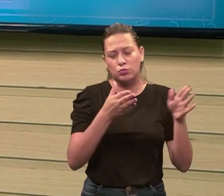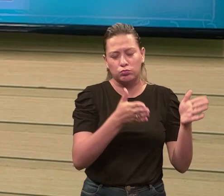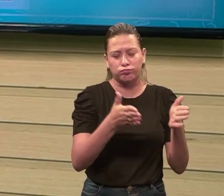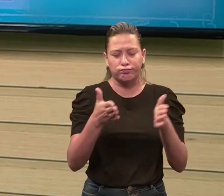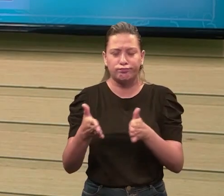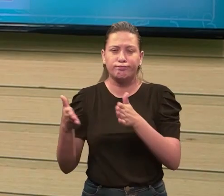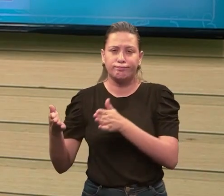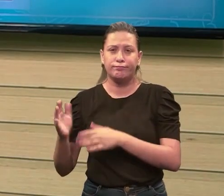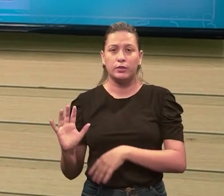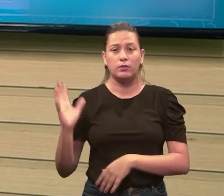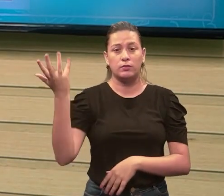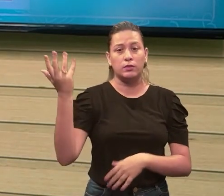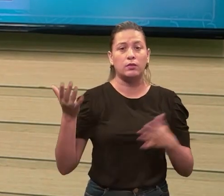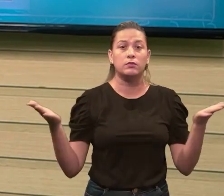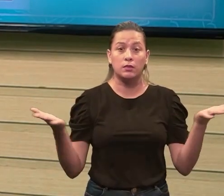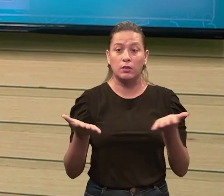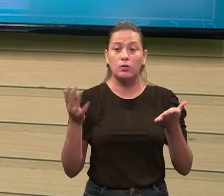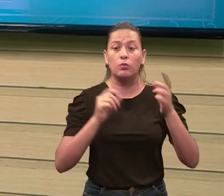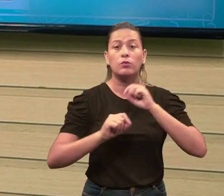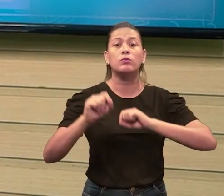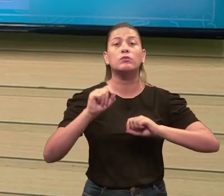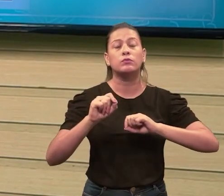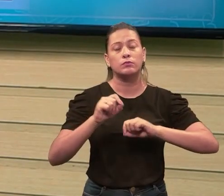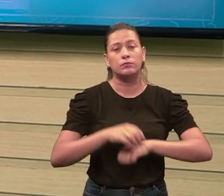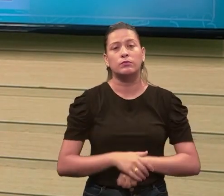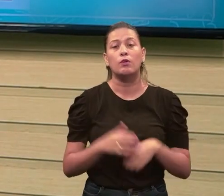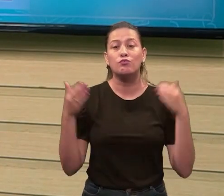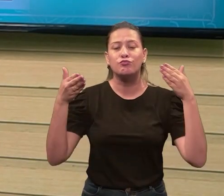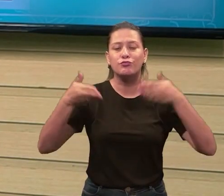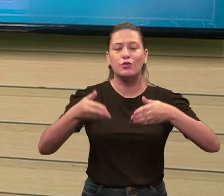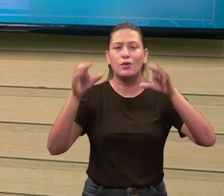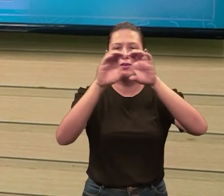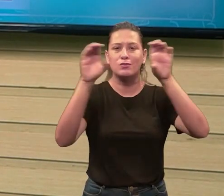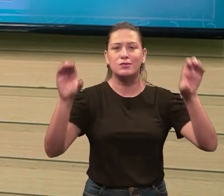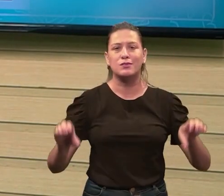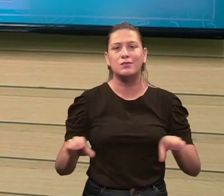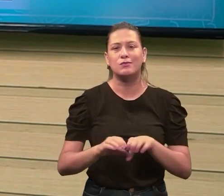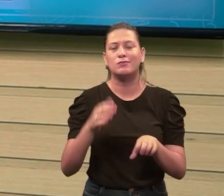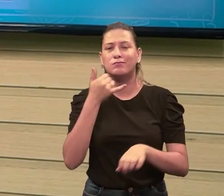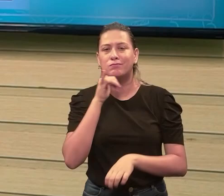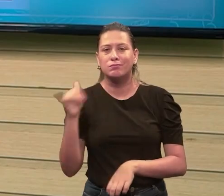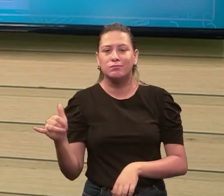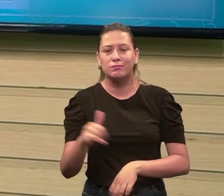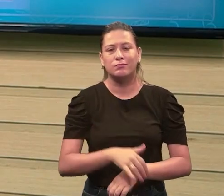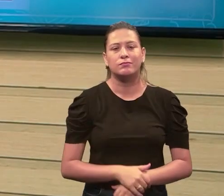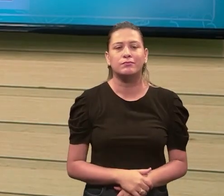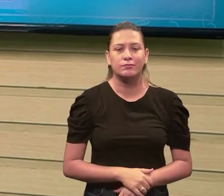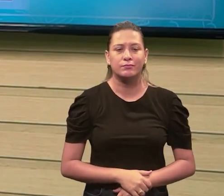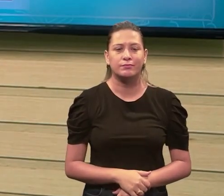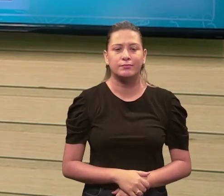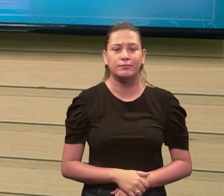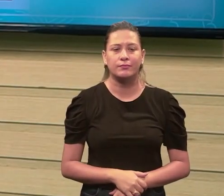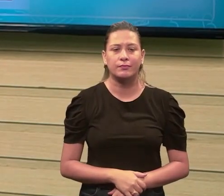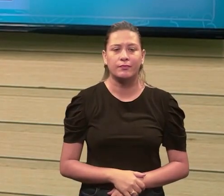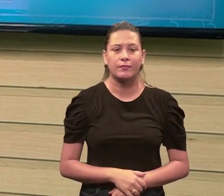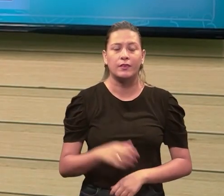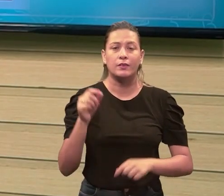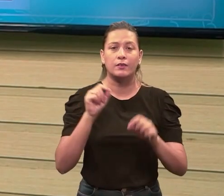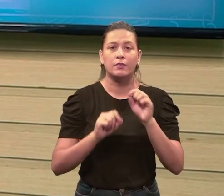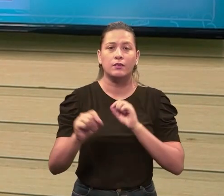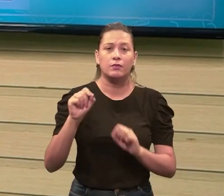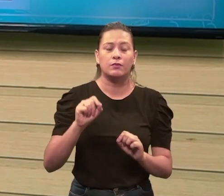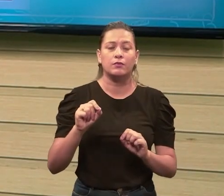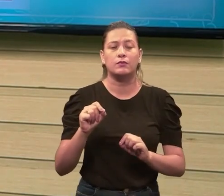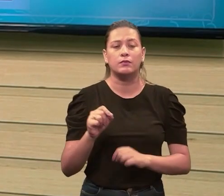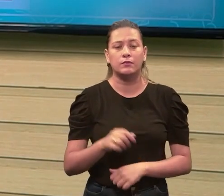passo. Então, a gente vai ver, de fato, agora o que é o circuito elétrico, né, que é, na verdade, nada mais